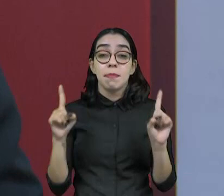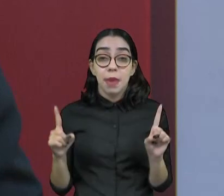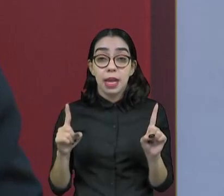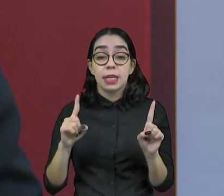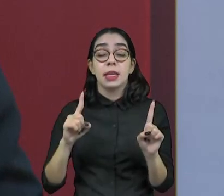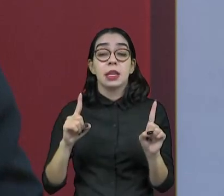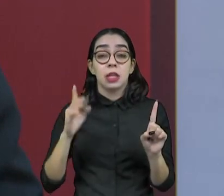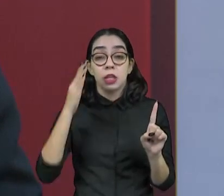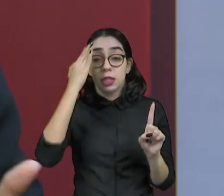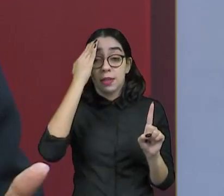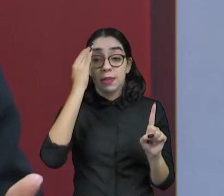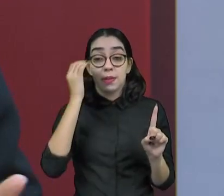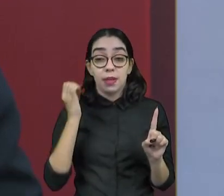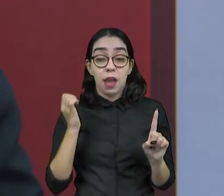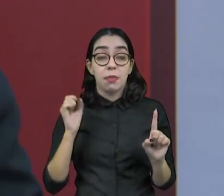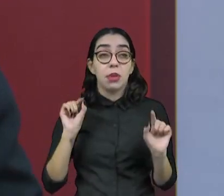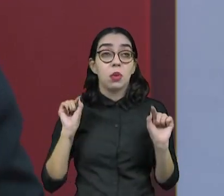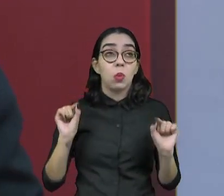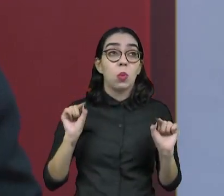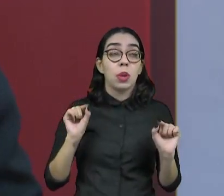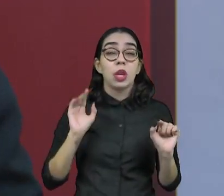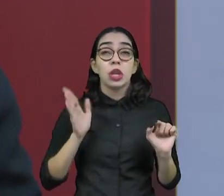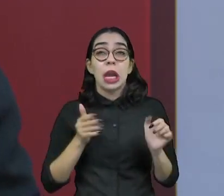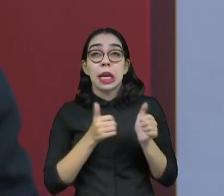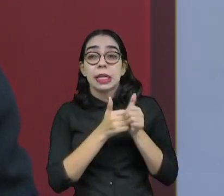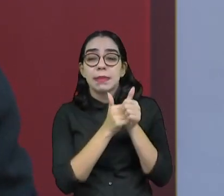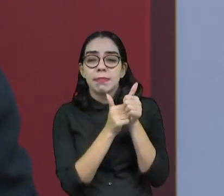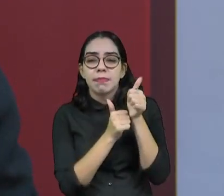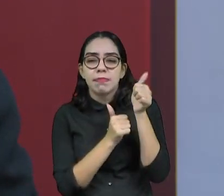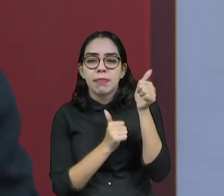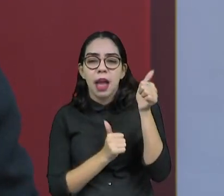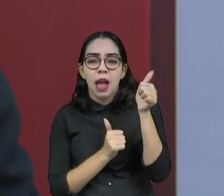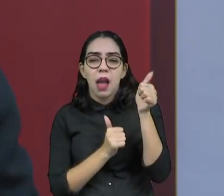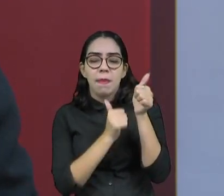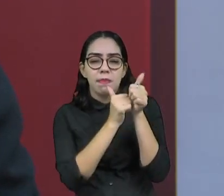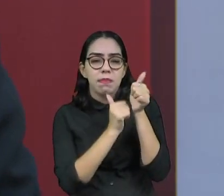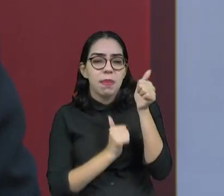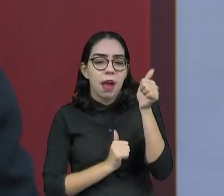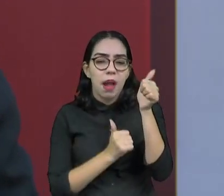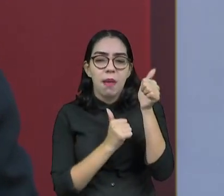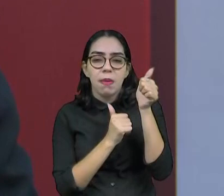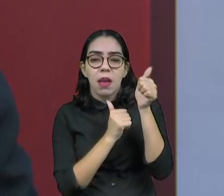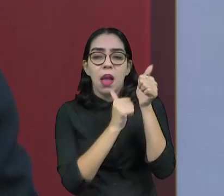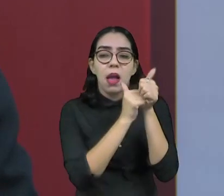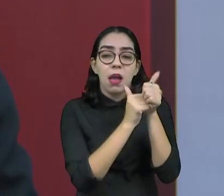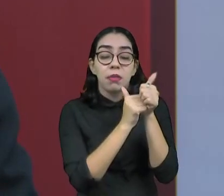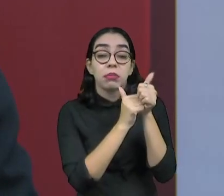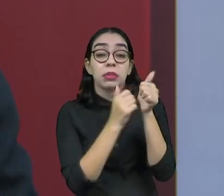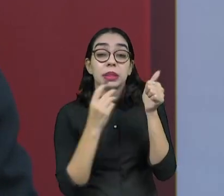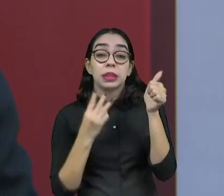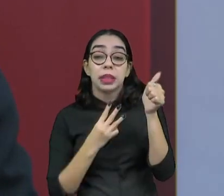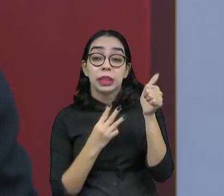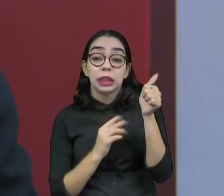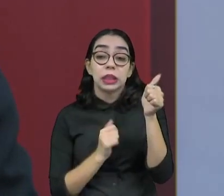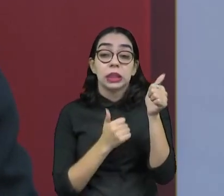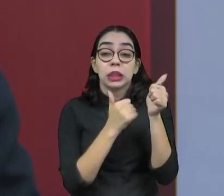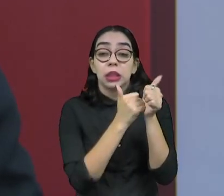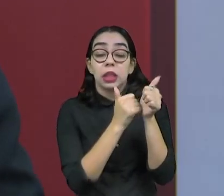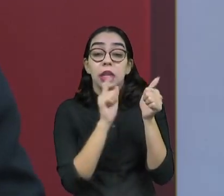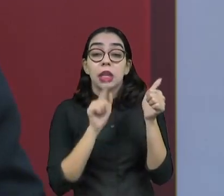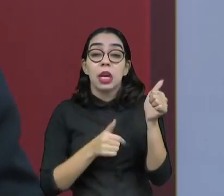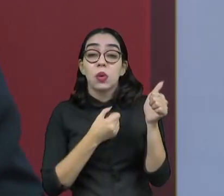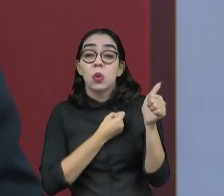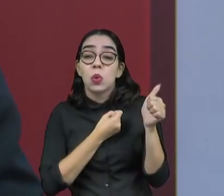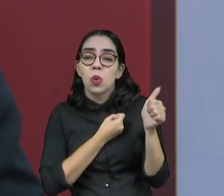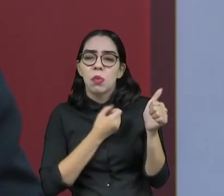o Começa atrás, Começa atrás, e claro, estava na terceira posição, mas era o candidato que apresentava uma ótica de rejeição. Então,